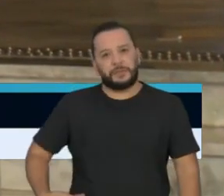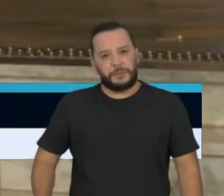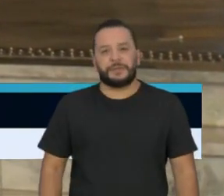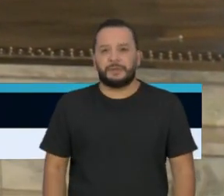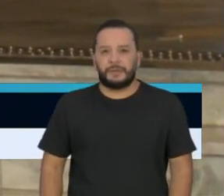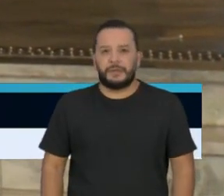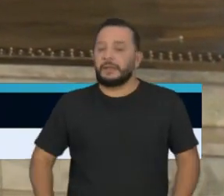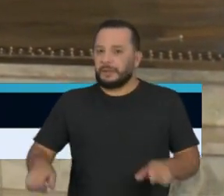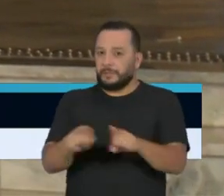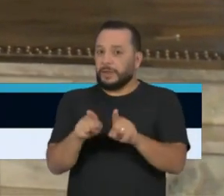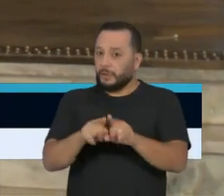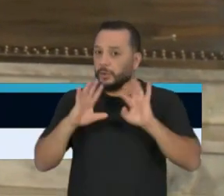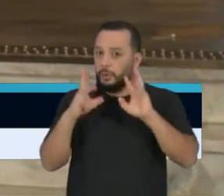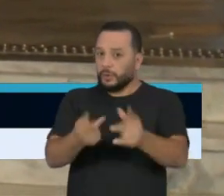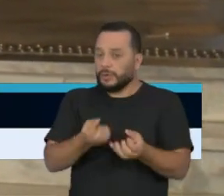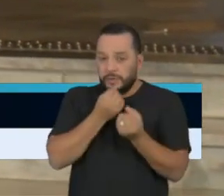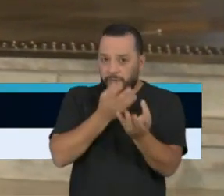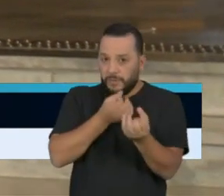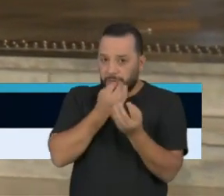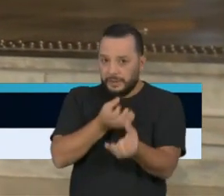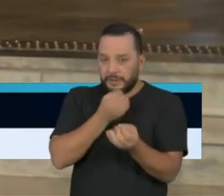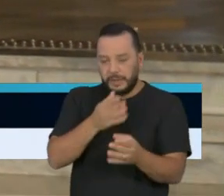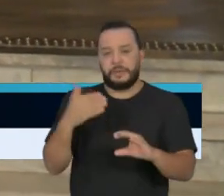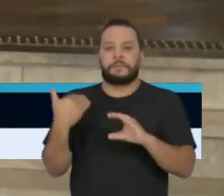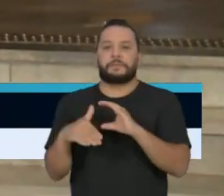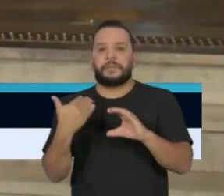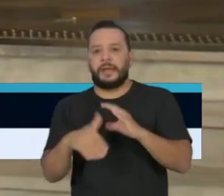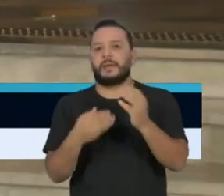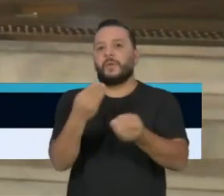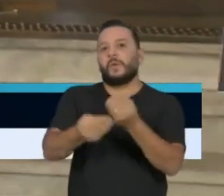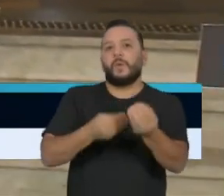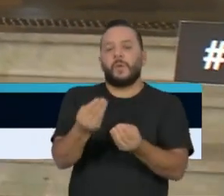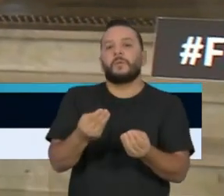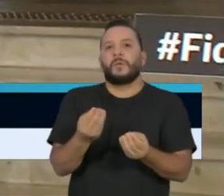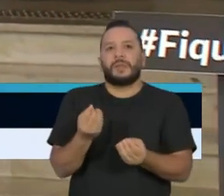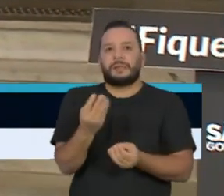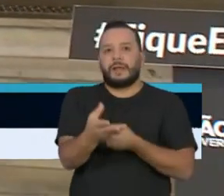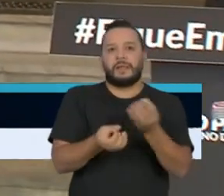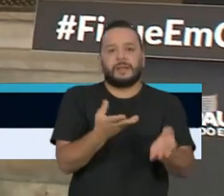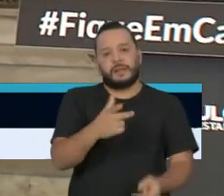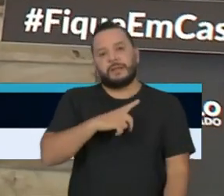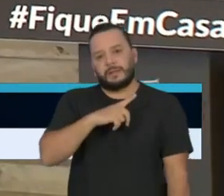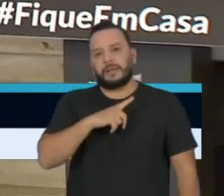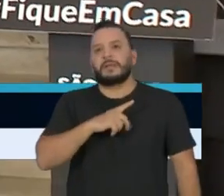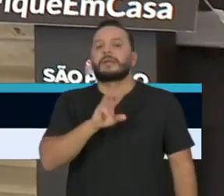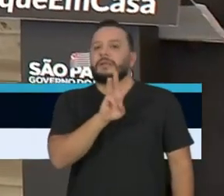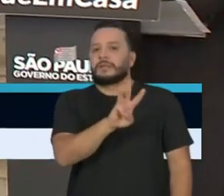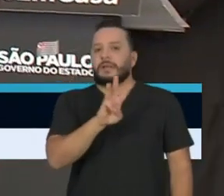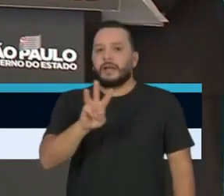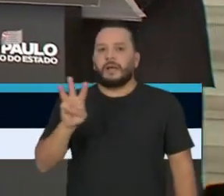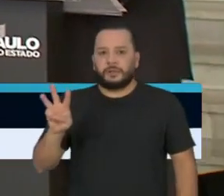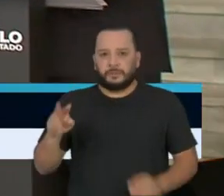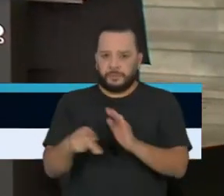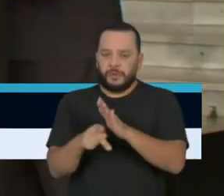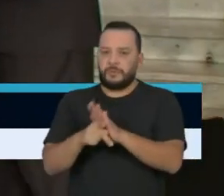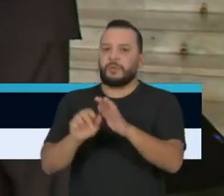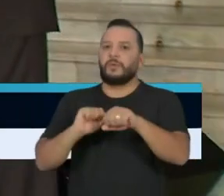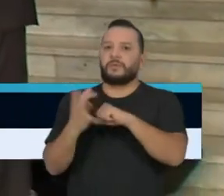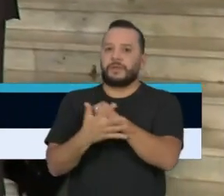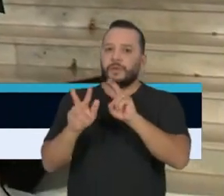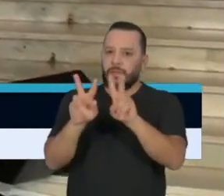E todos os dados sobre o e-mail, como fazer as doações, estão no site do governo relacionado ao coronavírus.